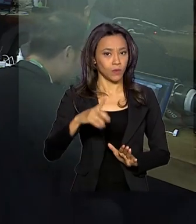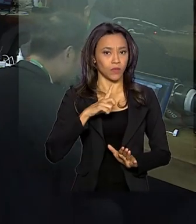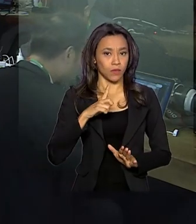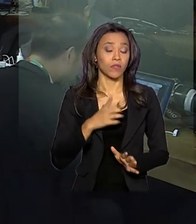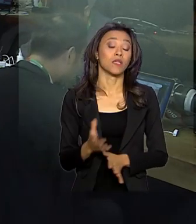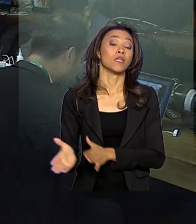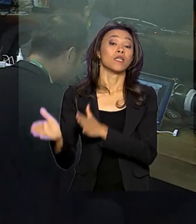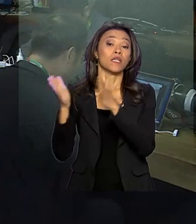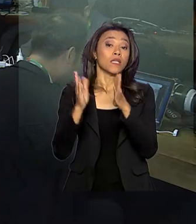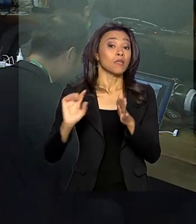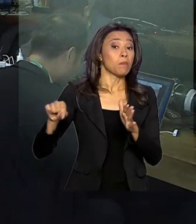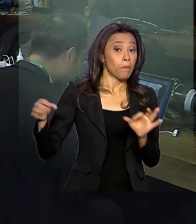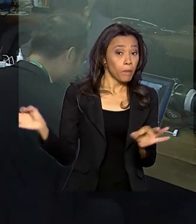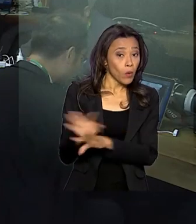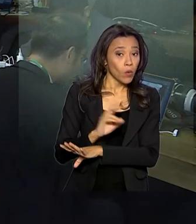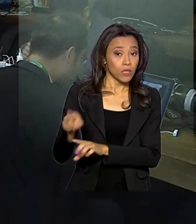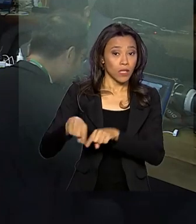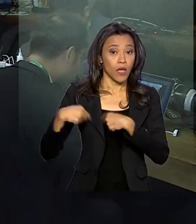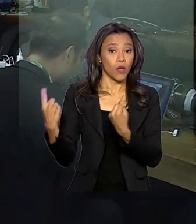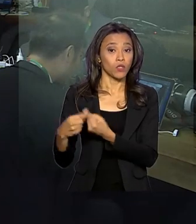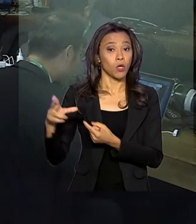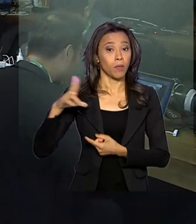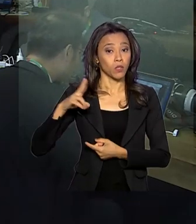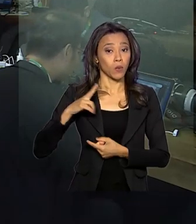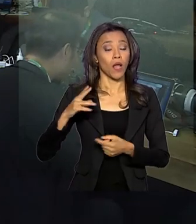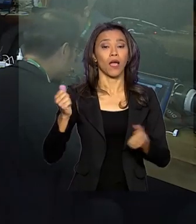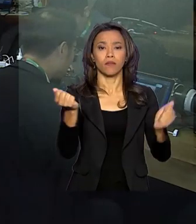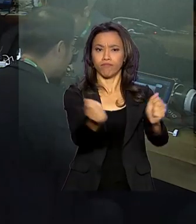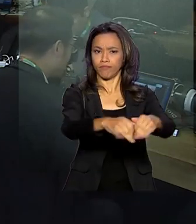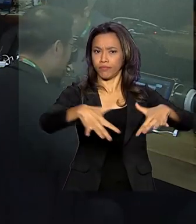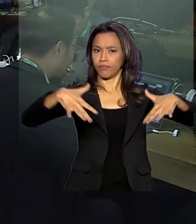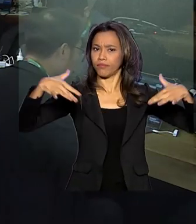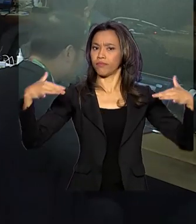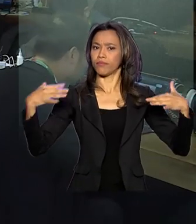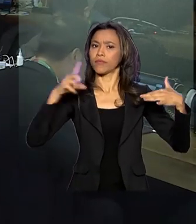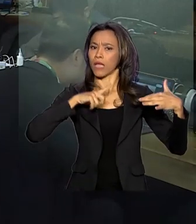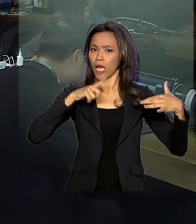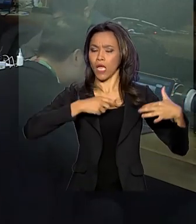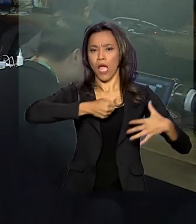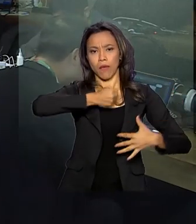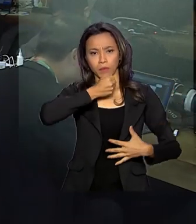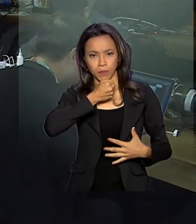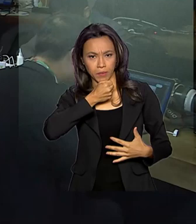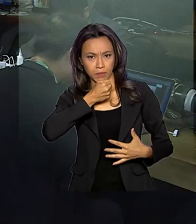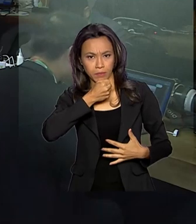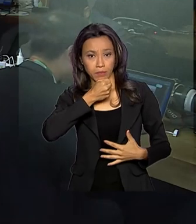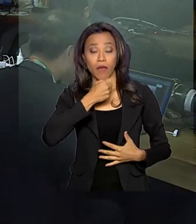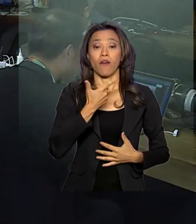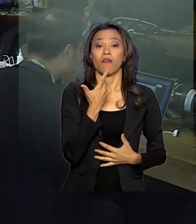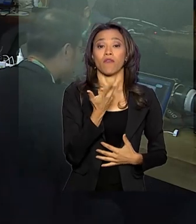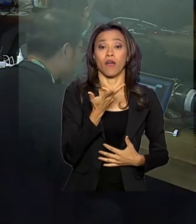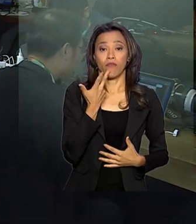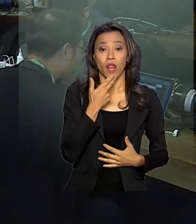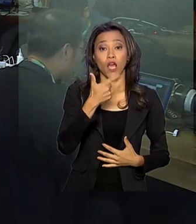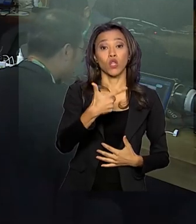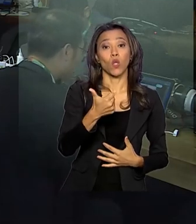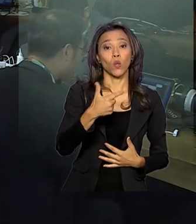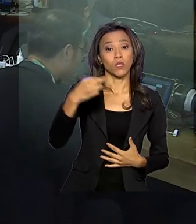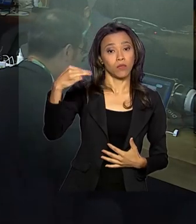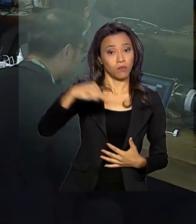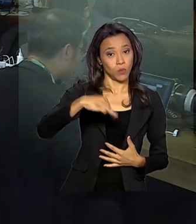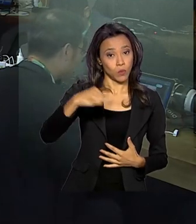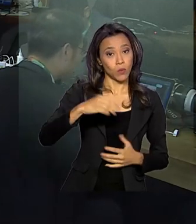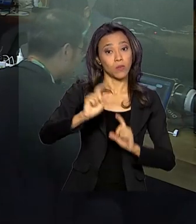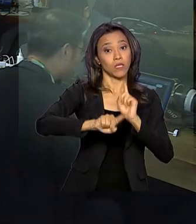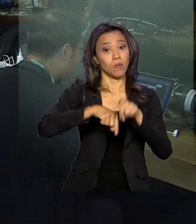depois dessa sessão fechada, eles passam para uma sessão plenária, onde o presidente Jair Bolsonaro vai falar por 12 minutos e, em seguida, os